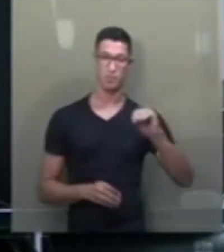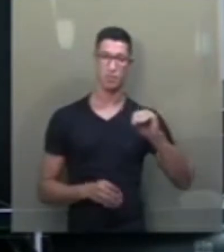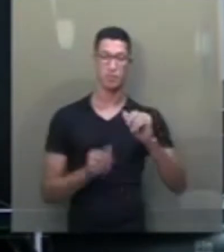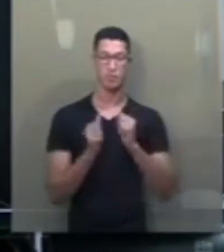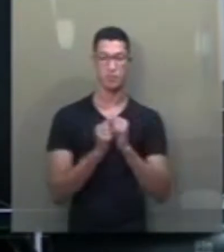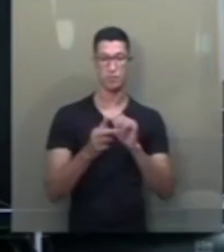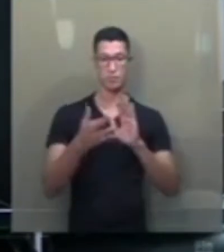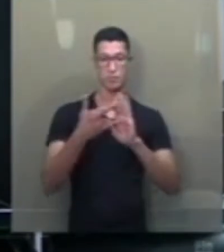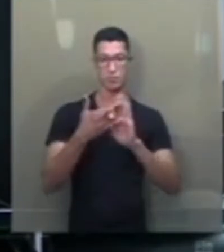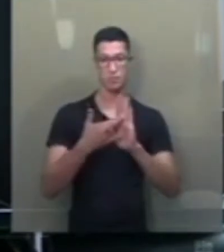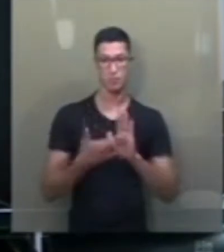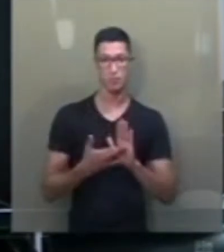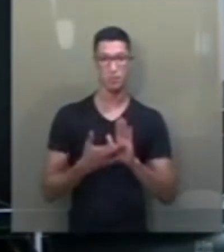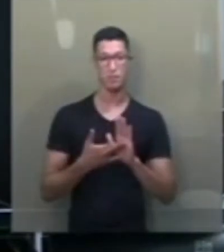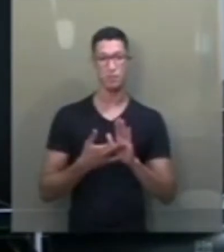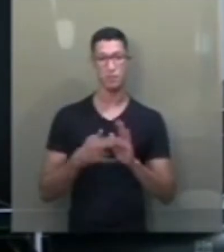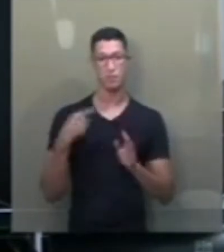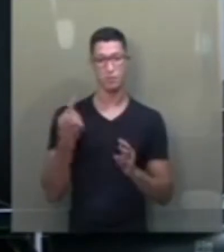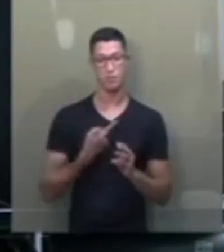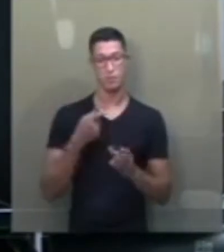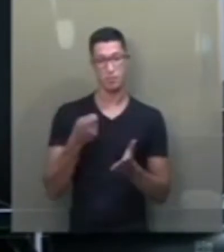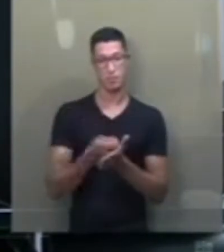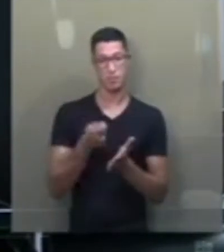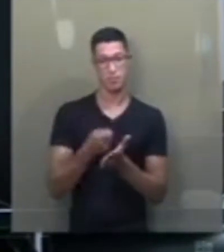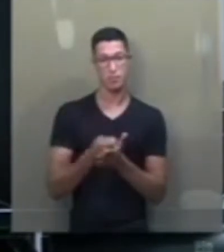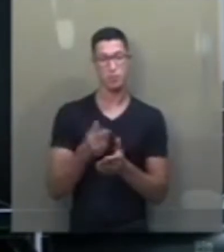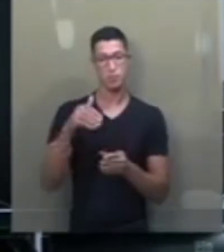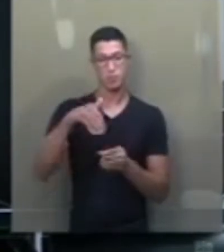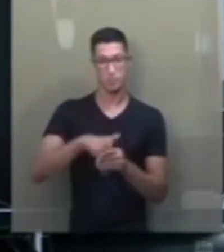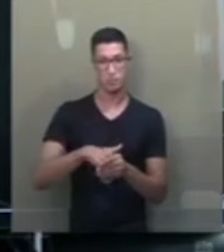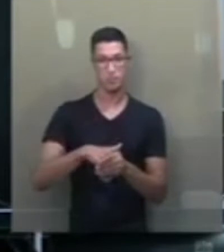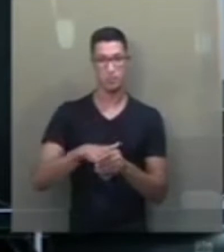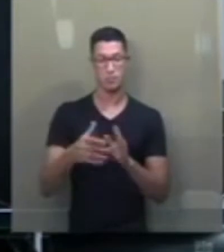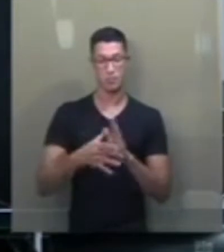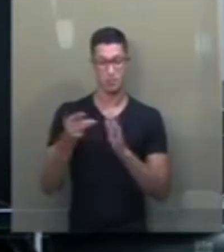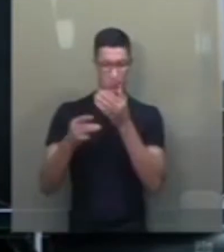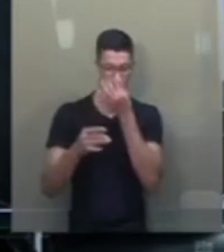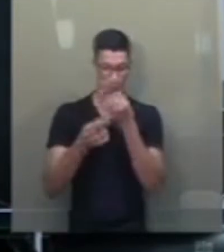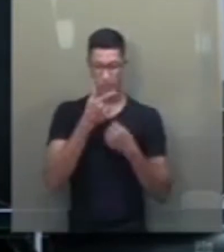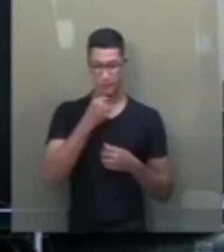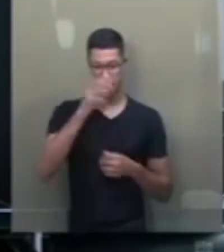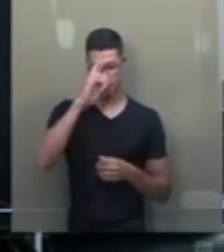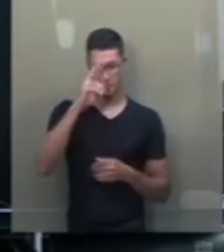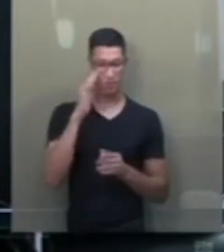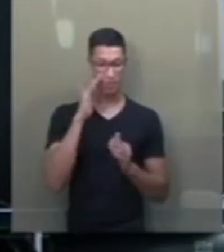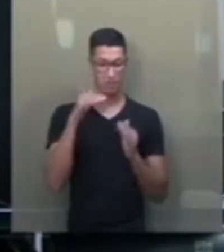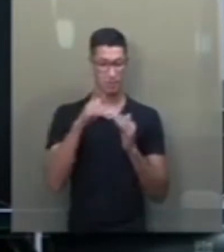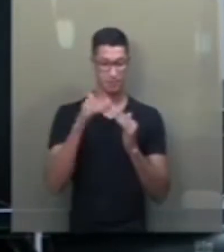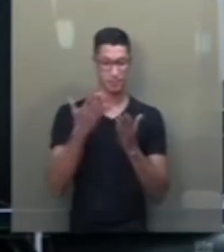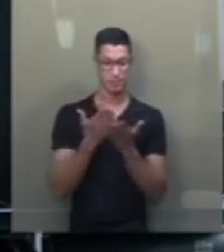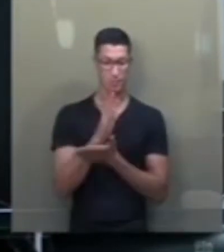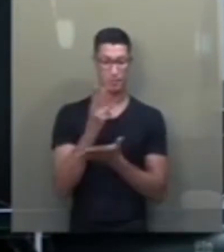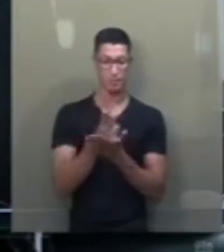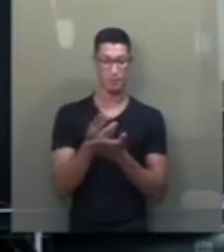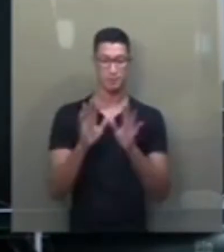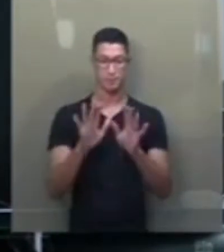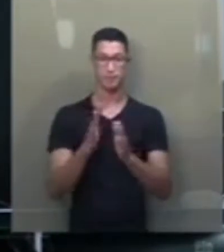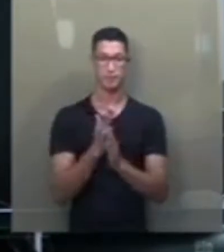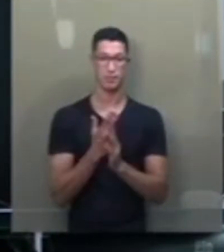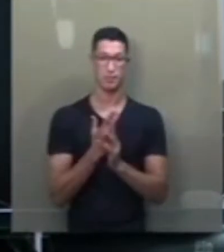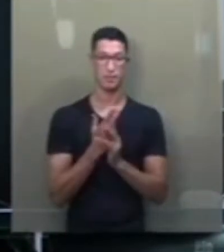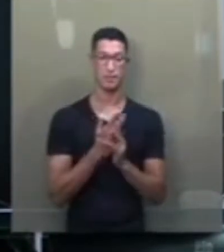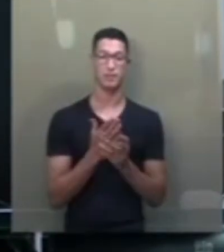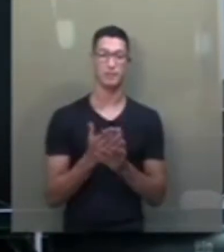regimentalmente nos é exigível em votação o requerimento. As senhores senadores que o aprovam, permaneçam como se